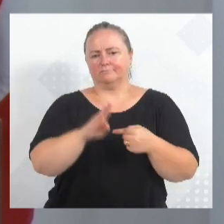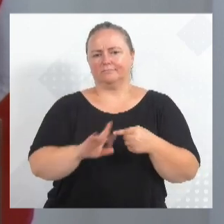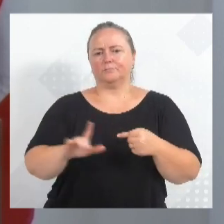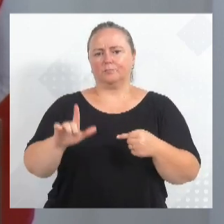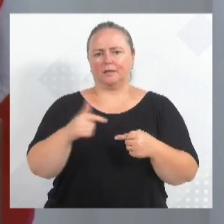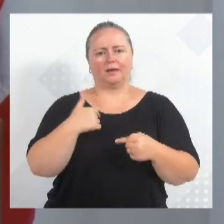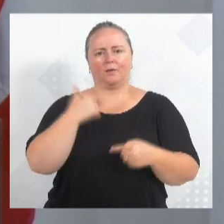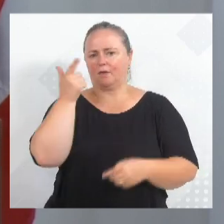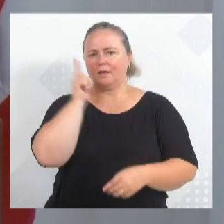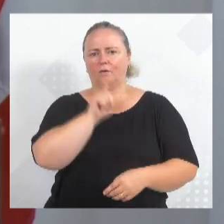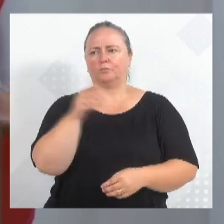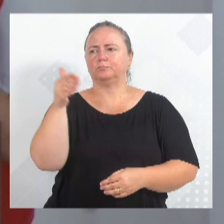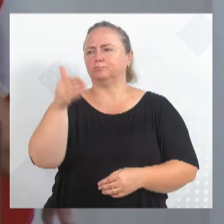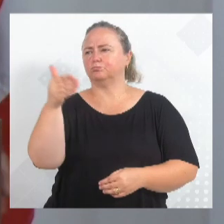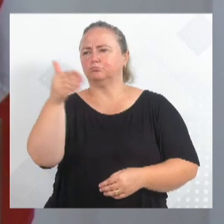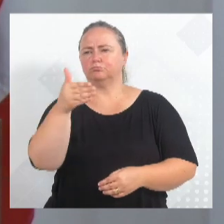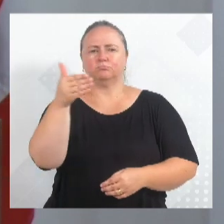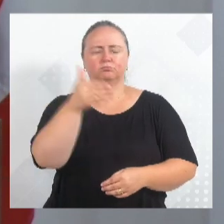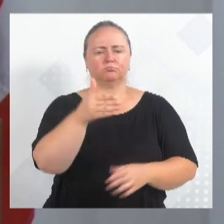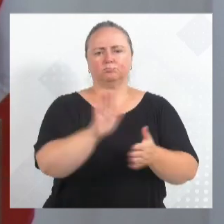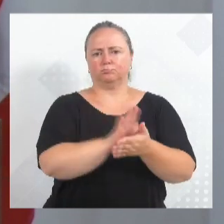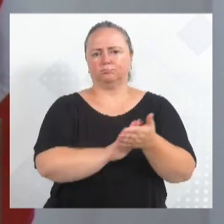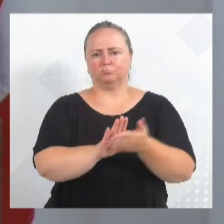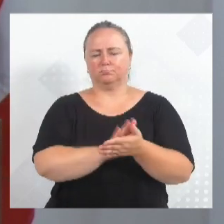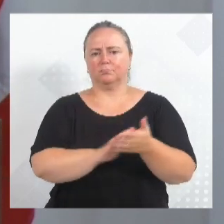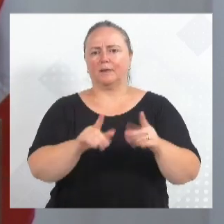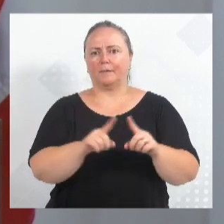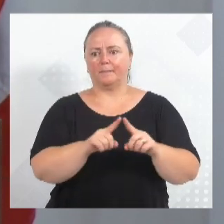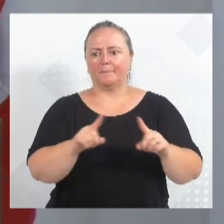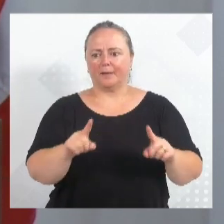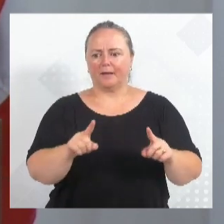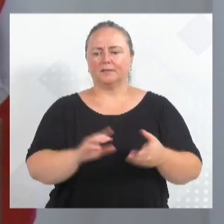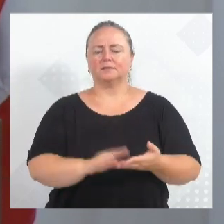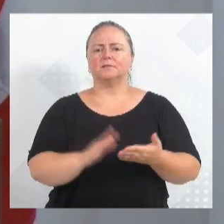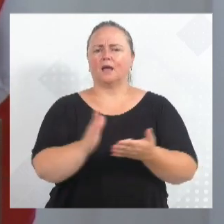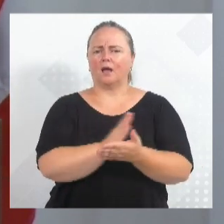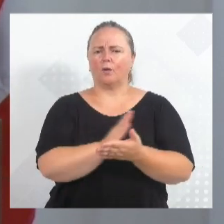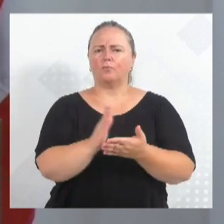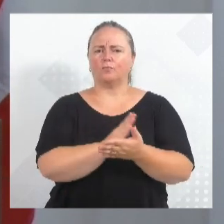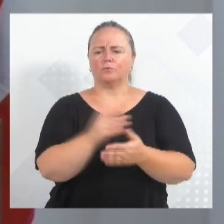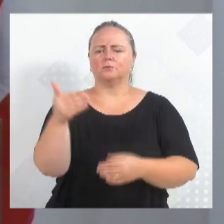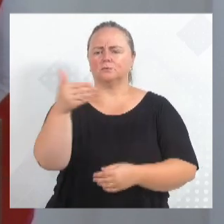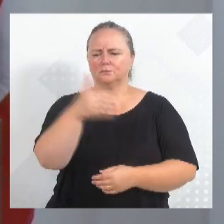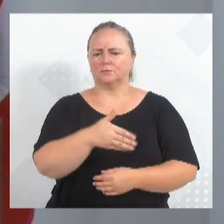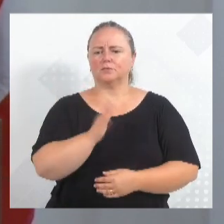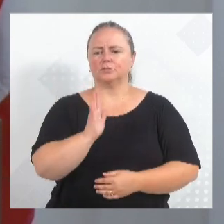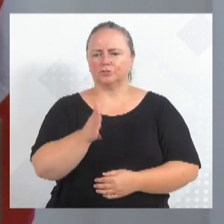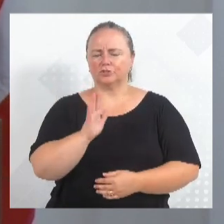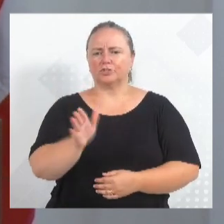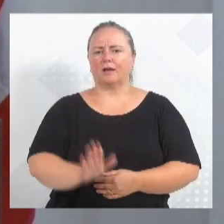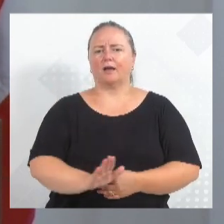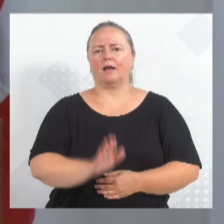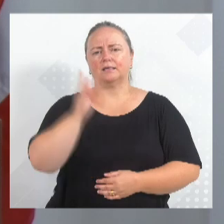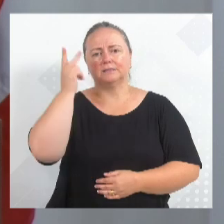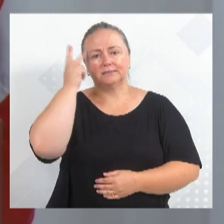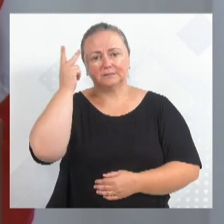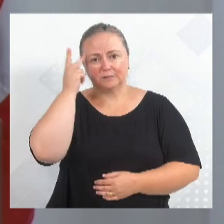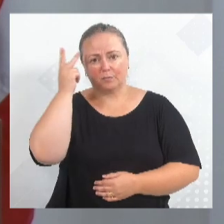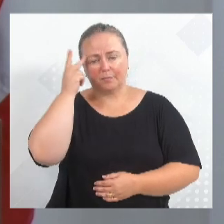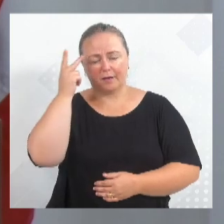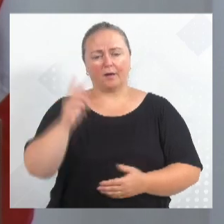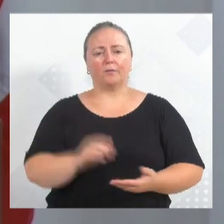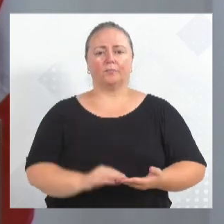deslocar, mas diversas pessoas Blumenau se deslocaram para São Paulo para o